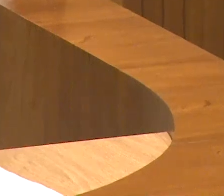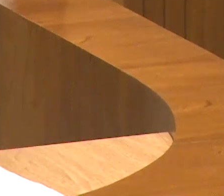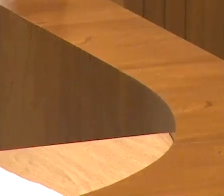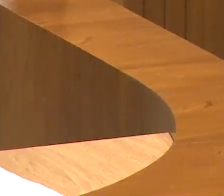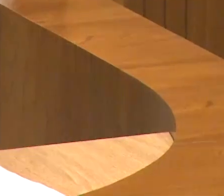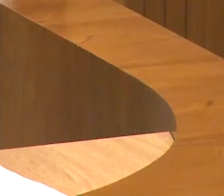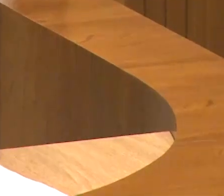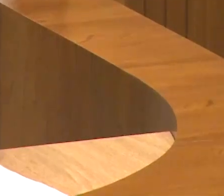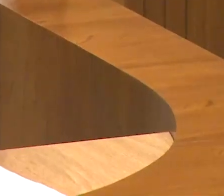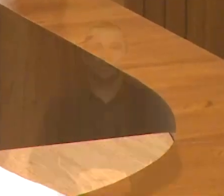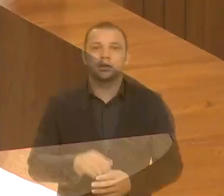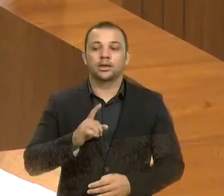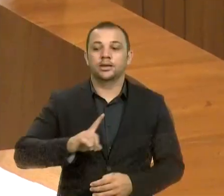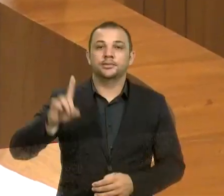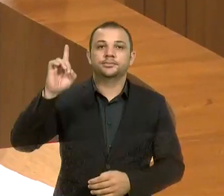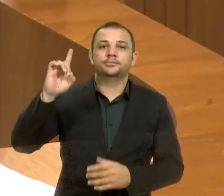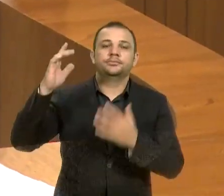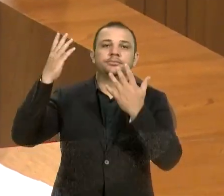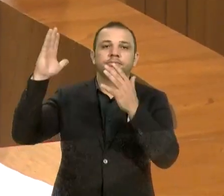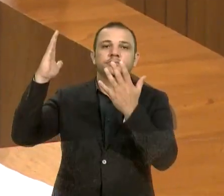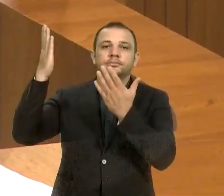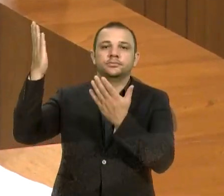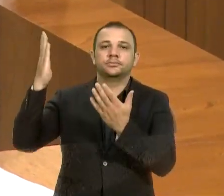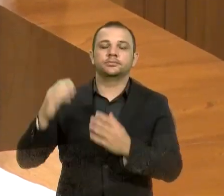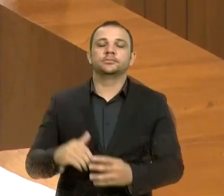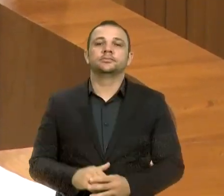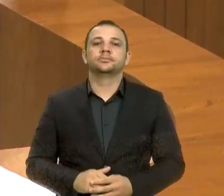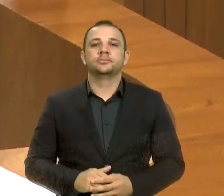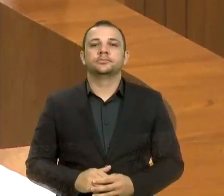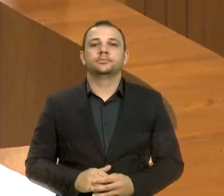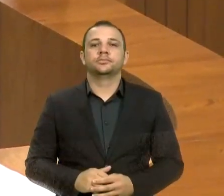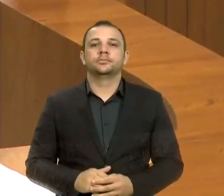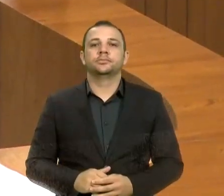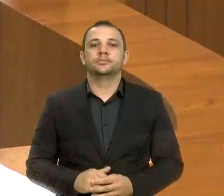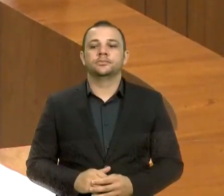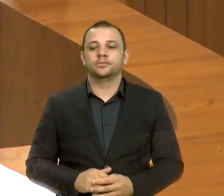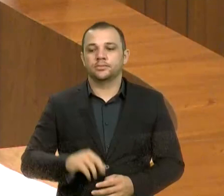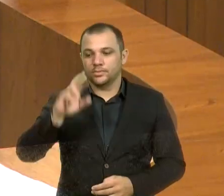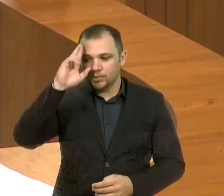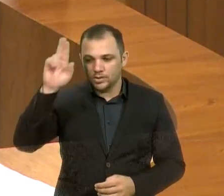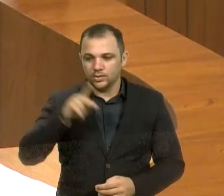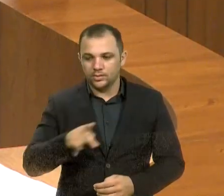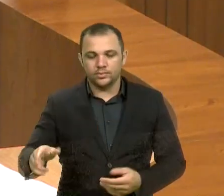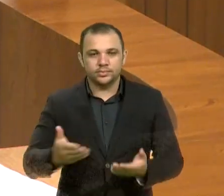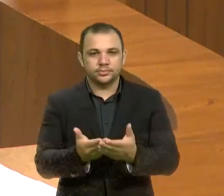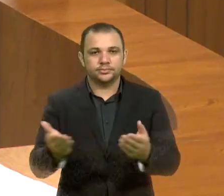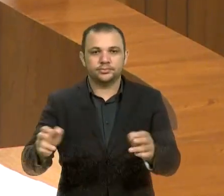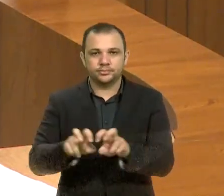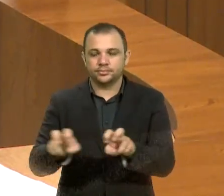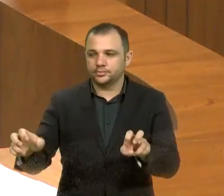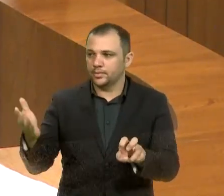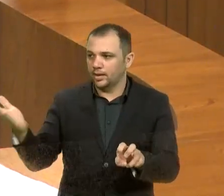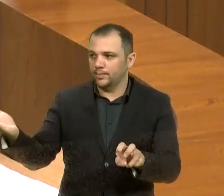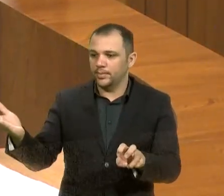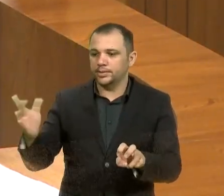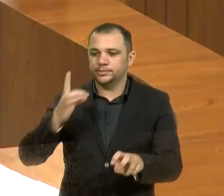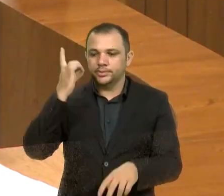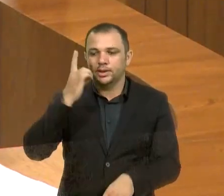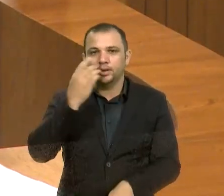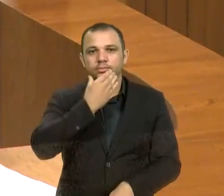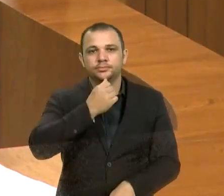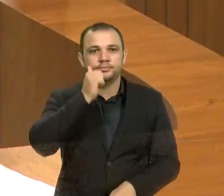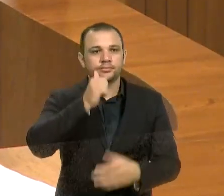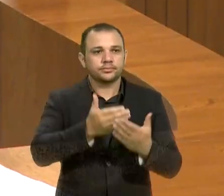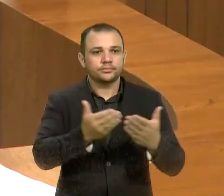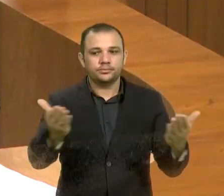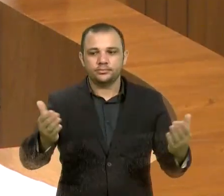A Deus seja a glória. Senhor presidente, mesa diretora, deputados e deputadas, eu